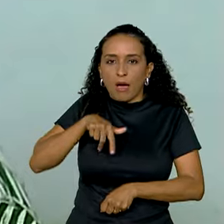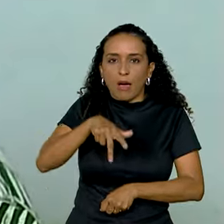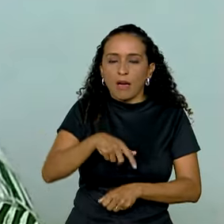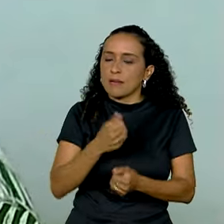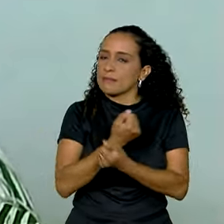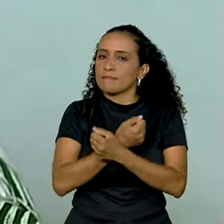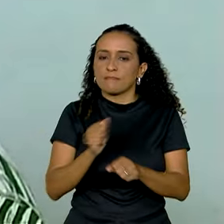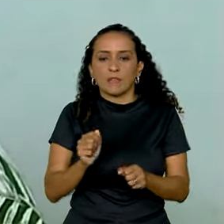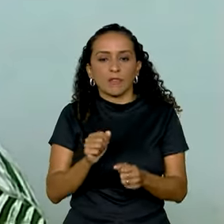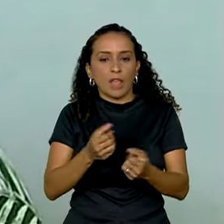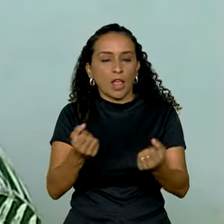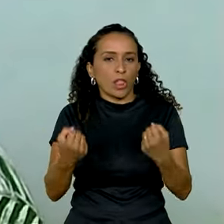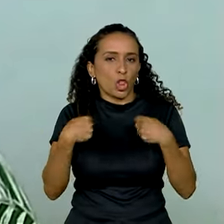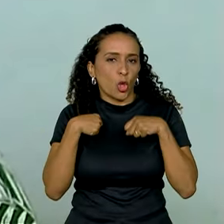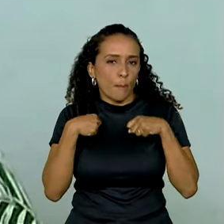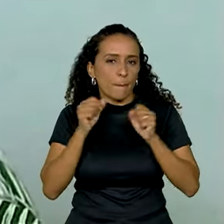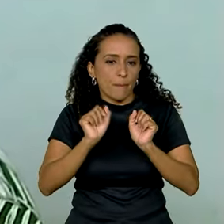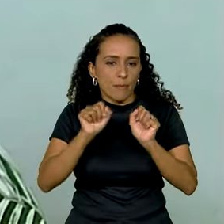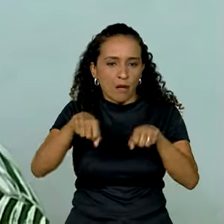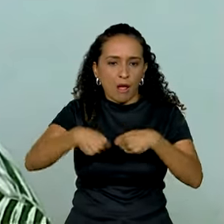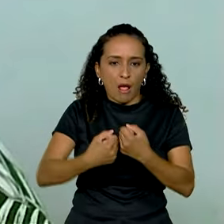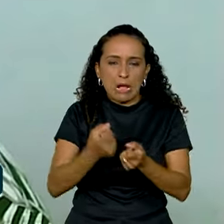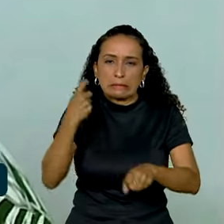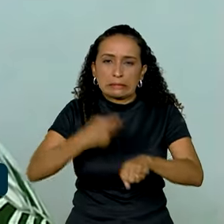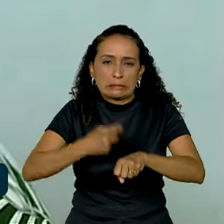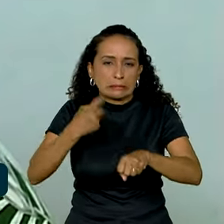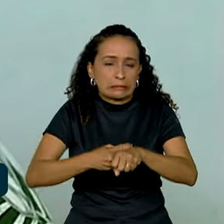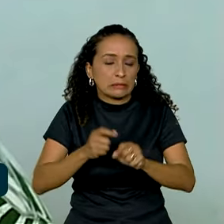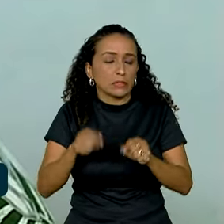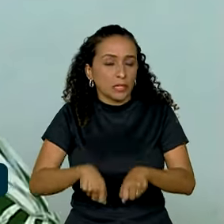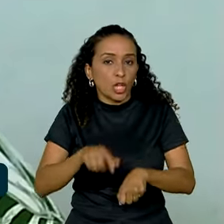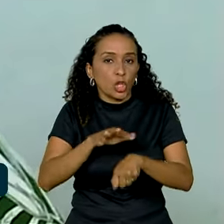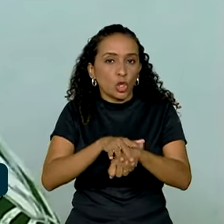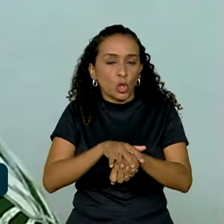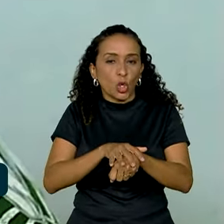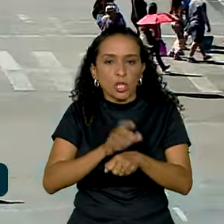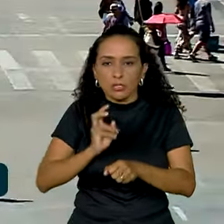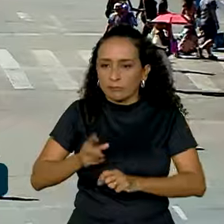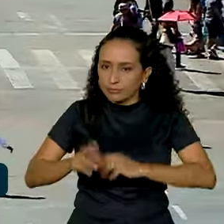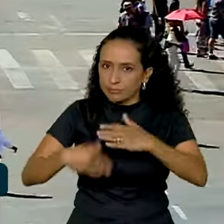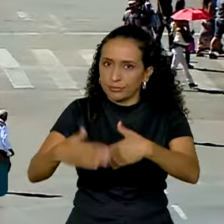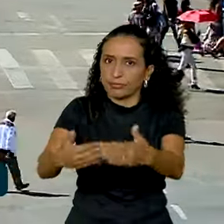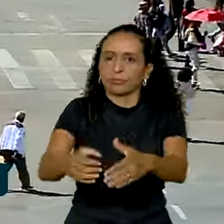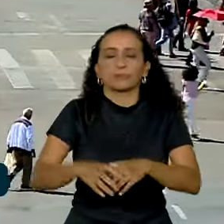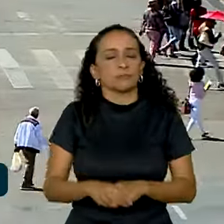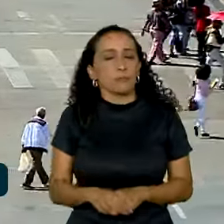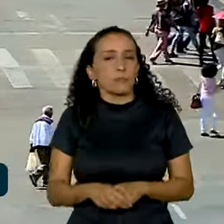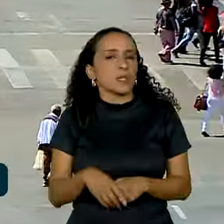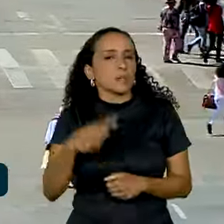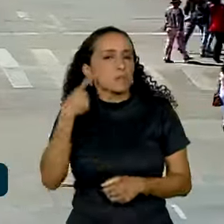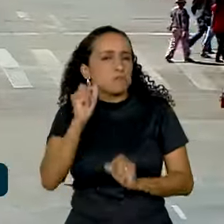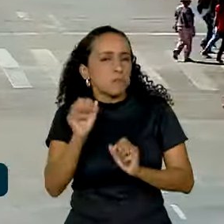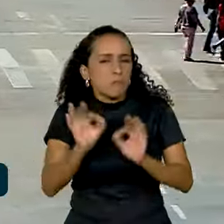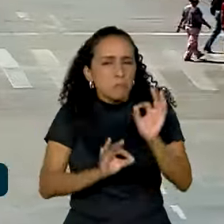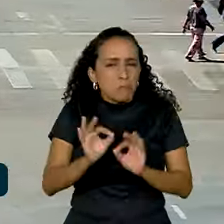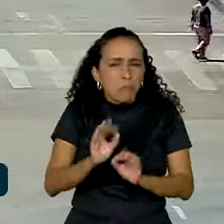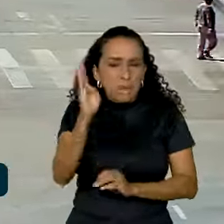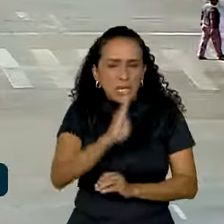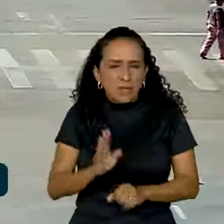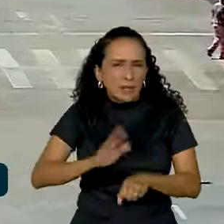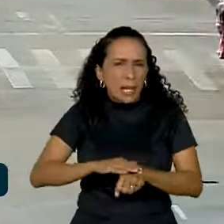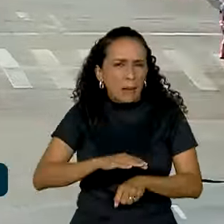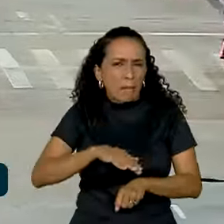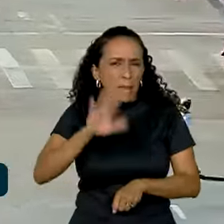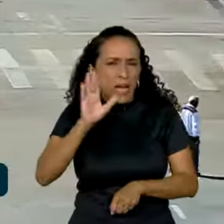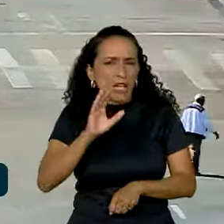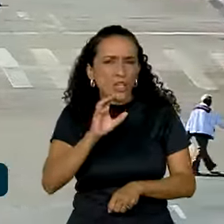capacidade de dobrar os membros, ele fica extremamente rígido e é uma doença crônica e progressiva. Estima-se que o Brasil tenha hoje mais de